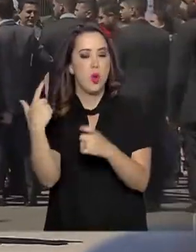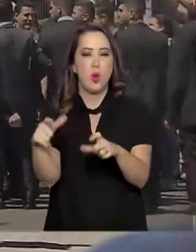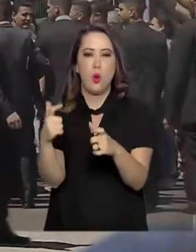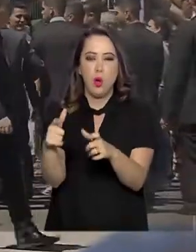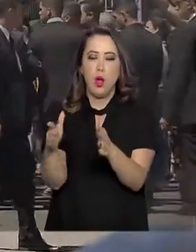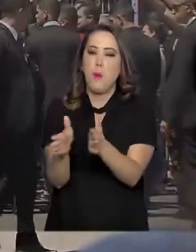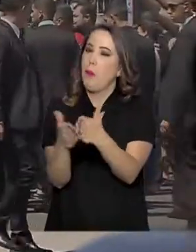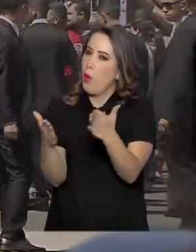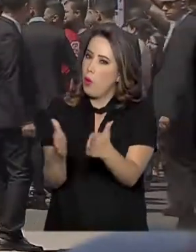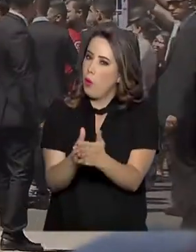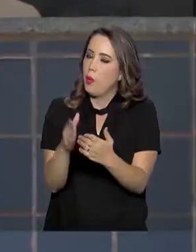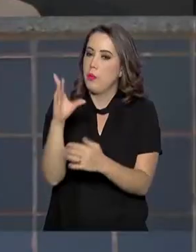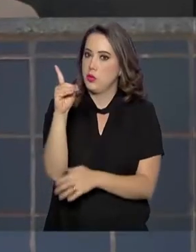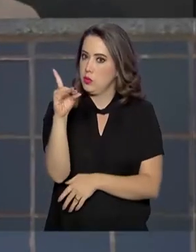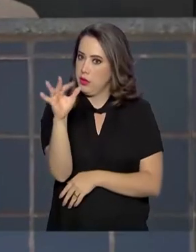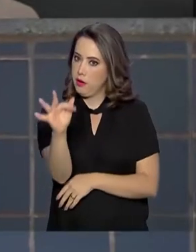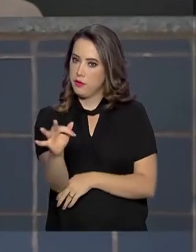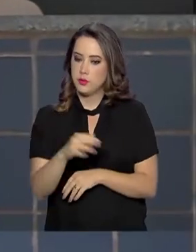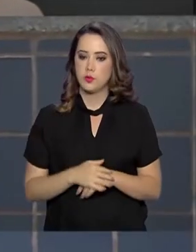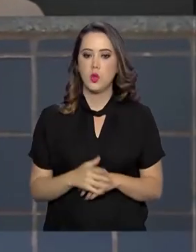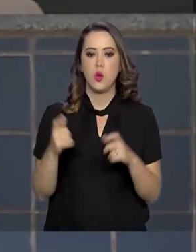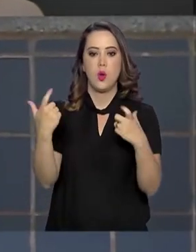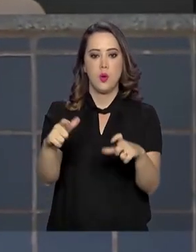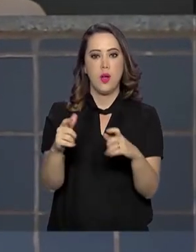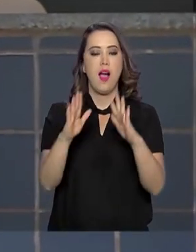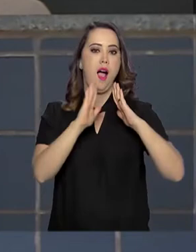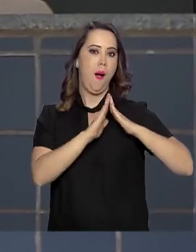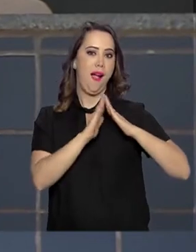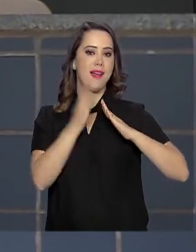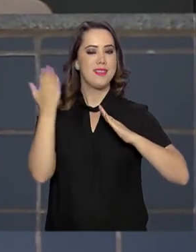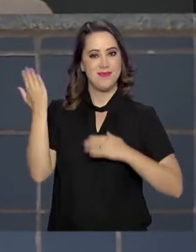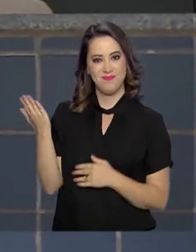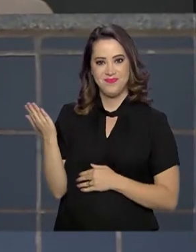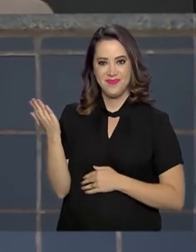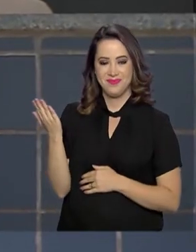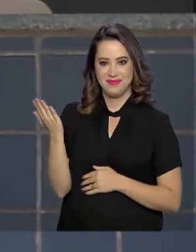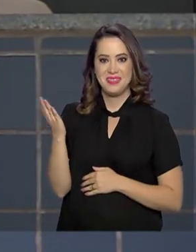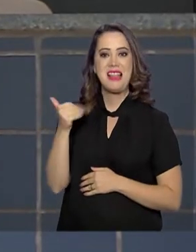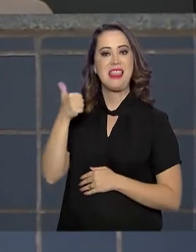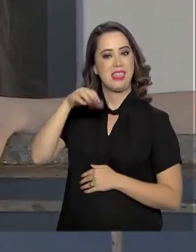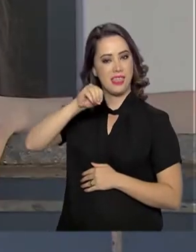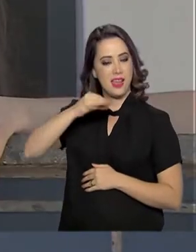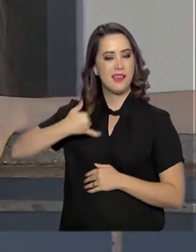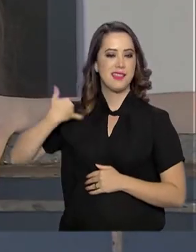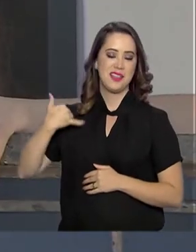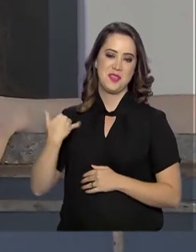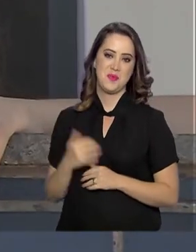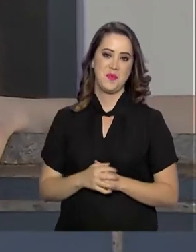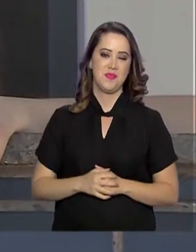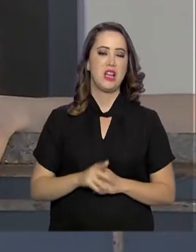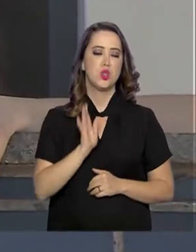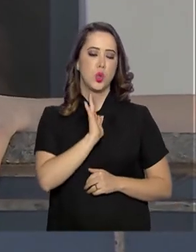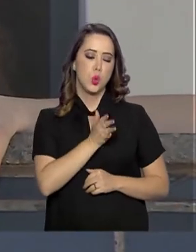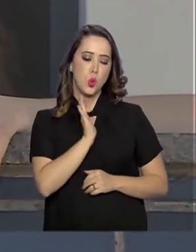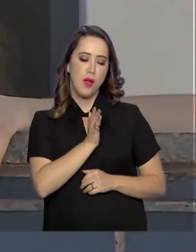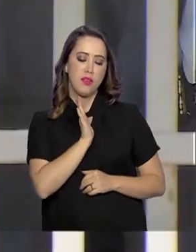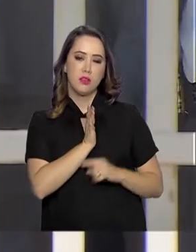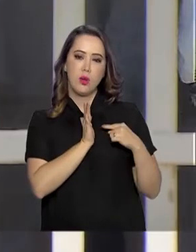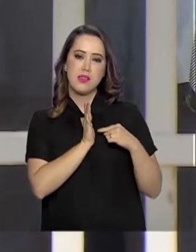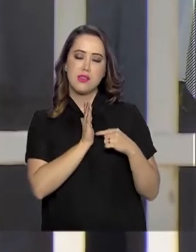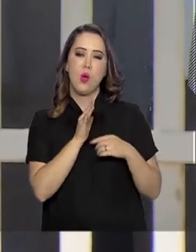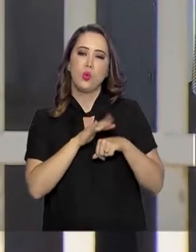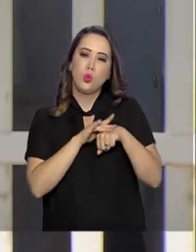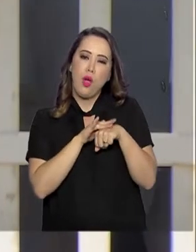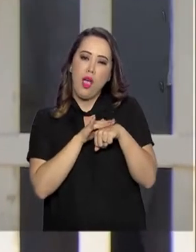carente do Distrito Federal. O destino era a casa da menina, que completou 10 anos. Ela tinha uma doença cardíaca